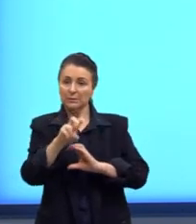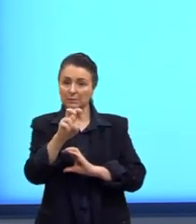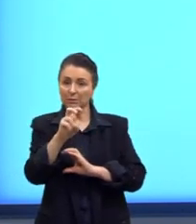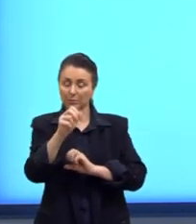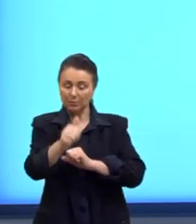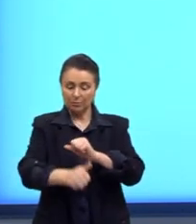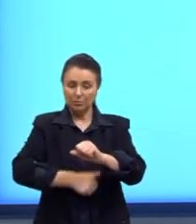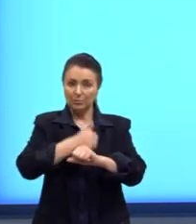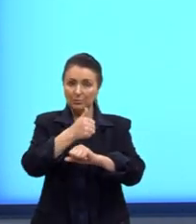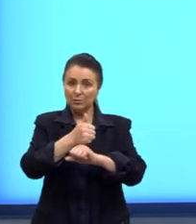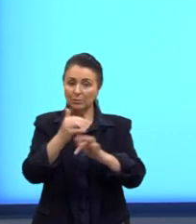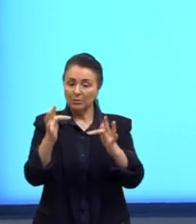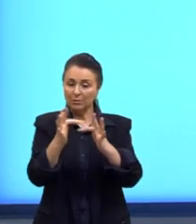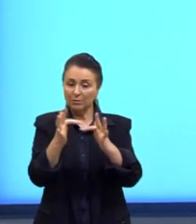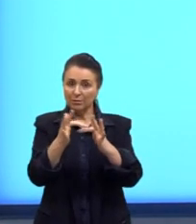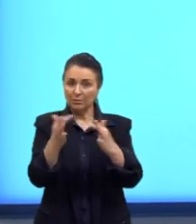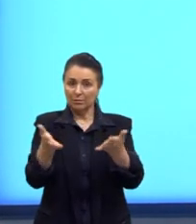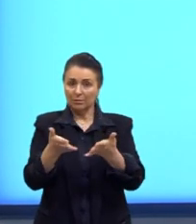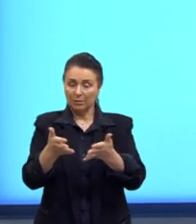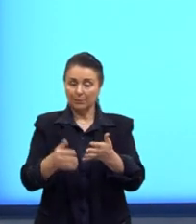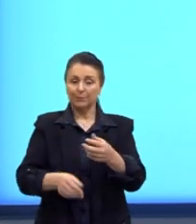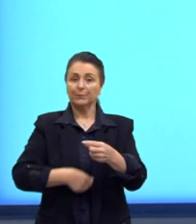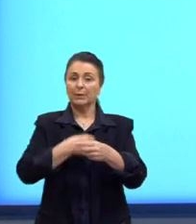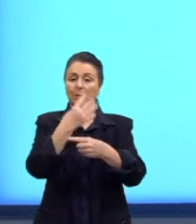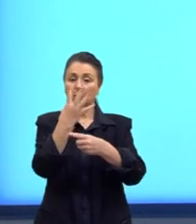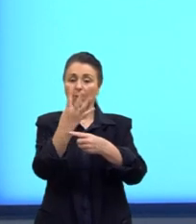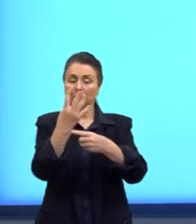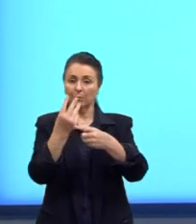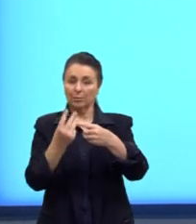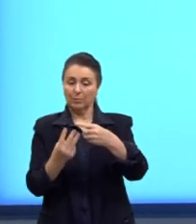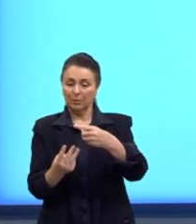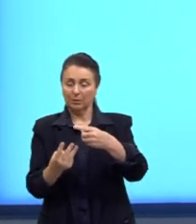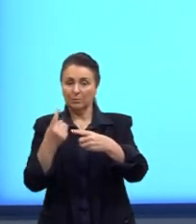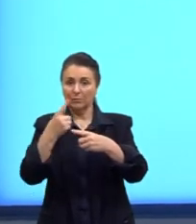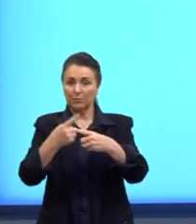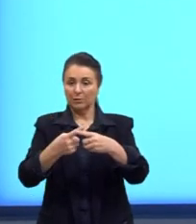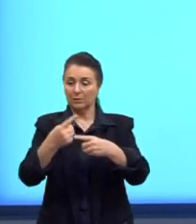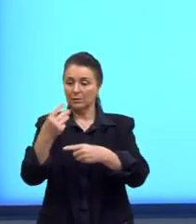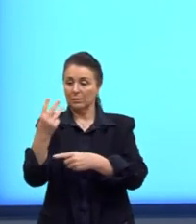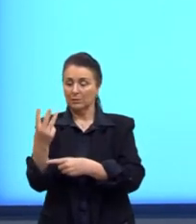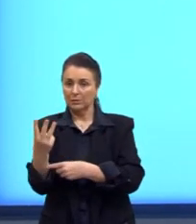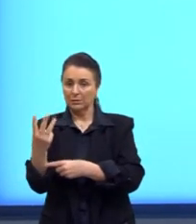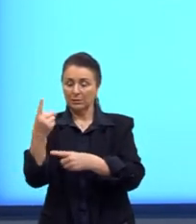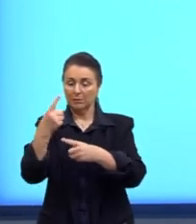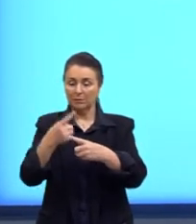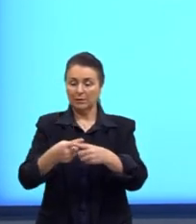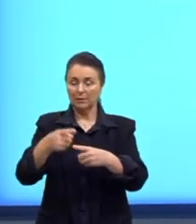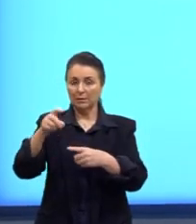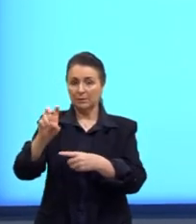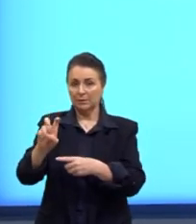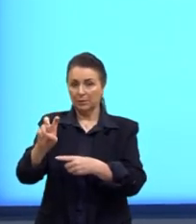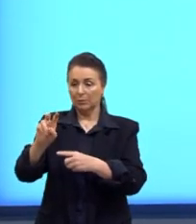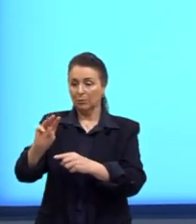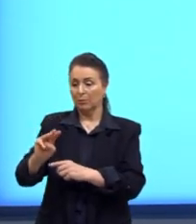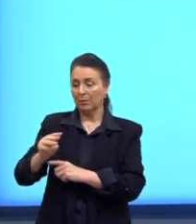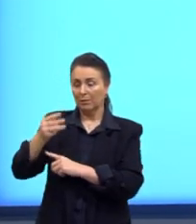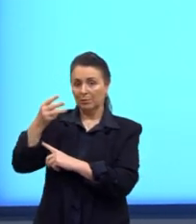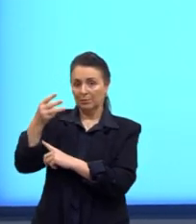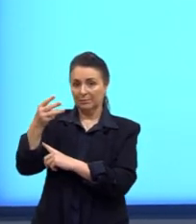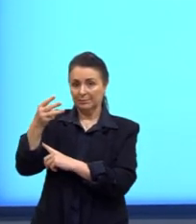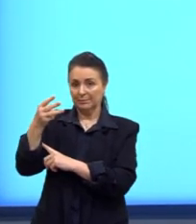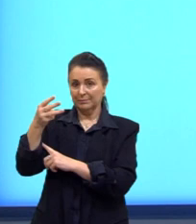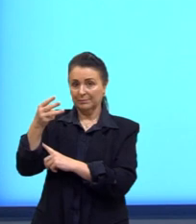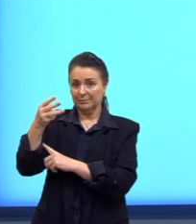substituir na fórmula. 4 terços vezes 3 vezes 5³.